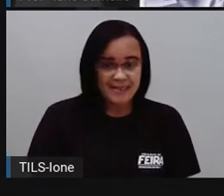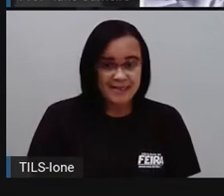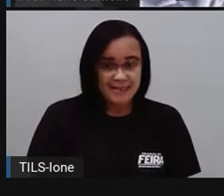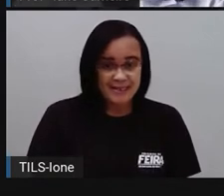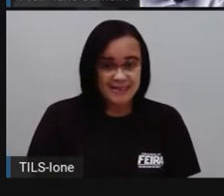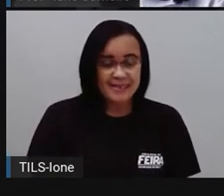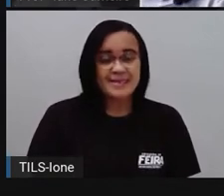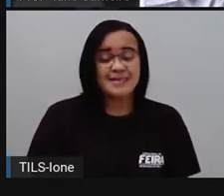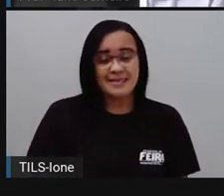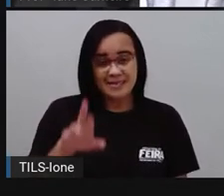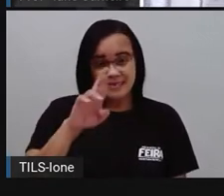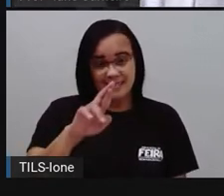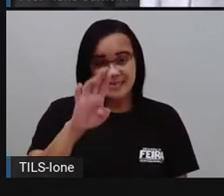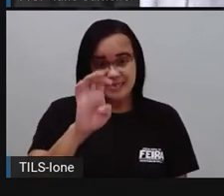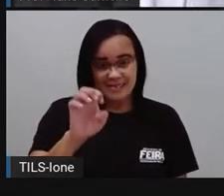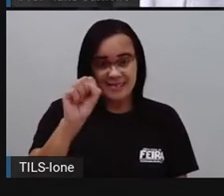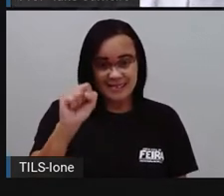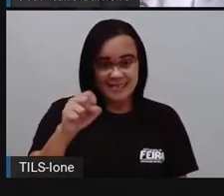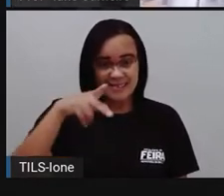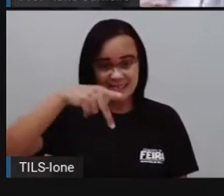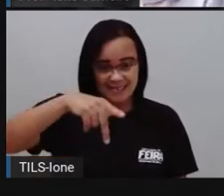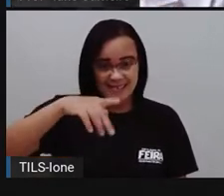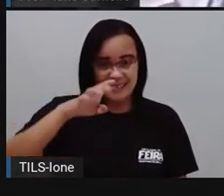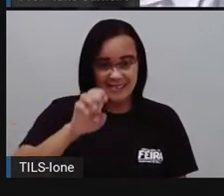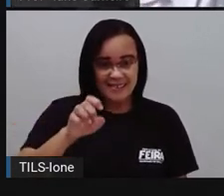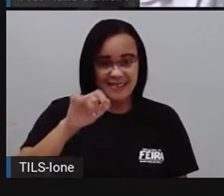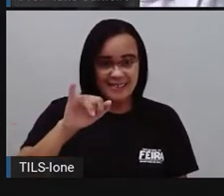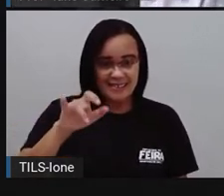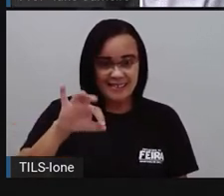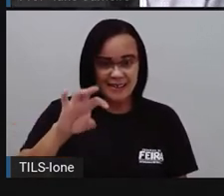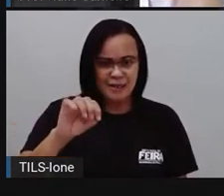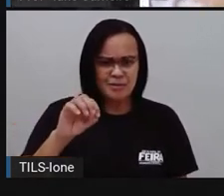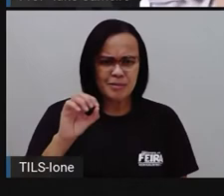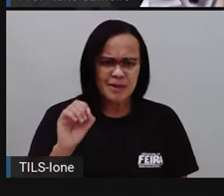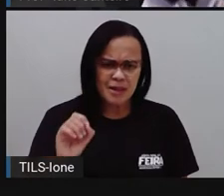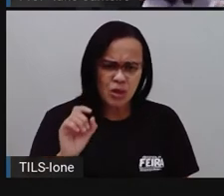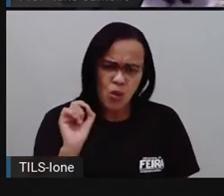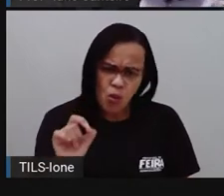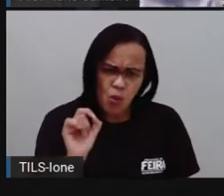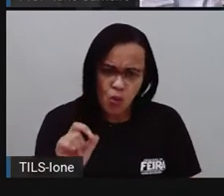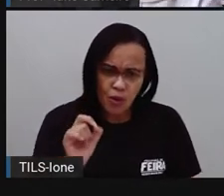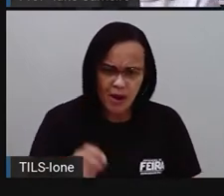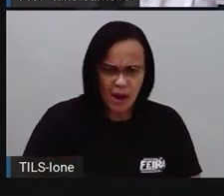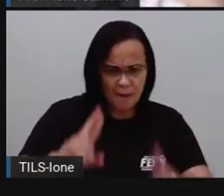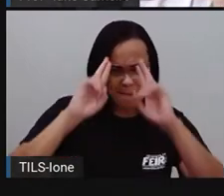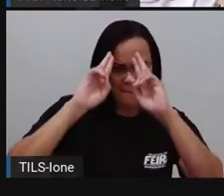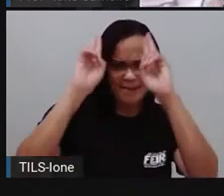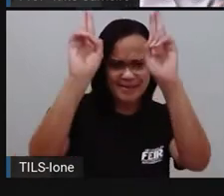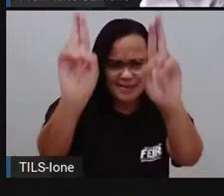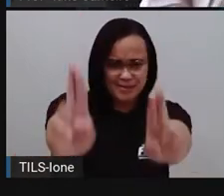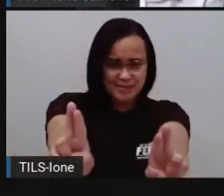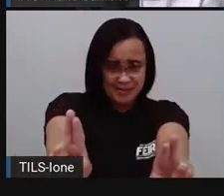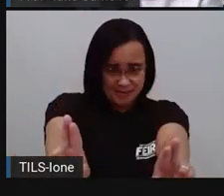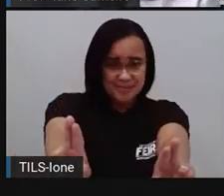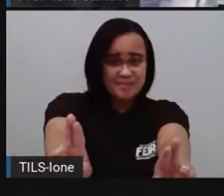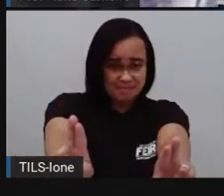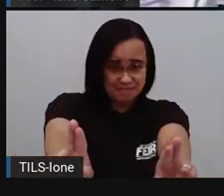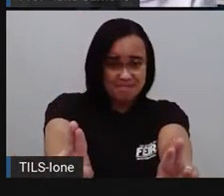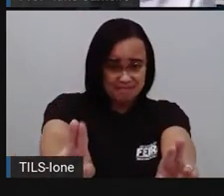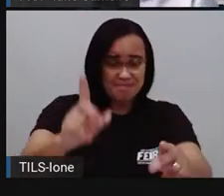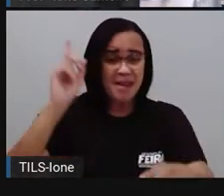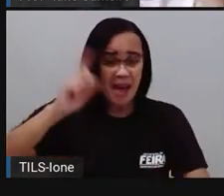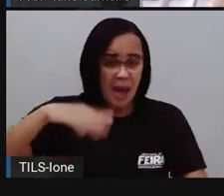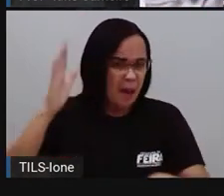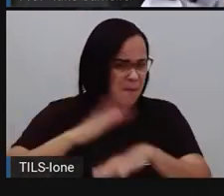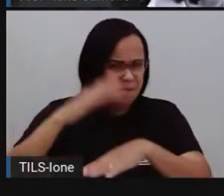Res... Peito. Isso é o principal, né? Você respeitar o outro. Entender que o outro gosta. Tem aquele